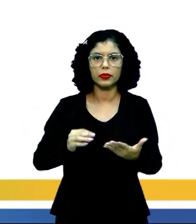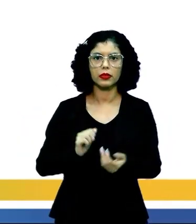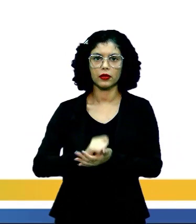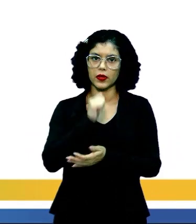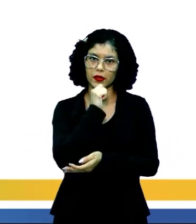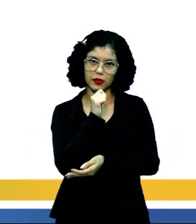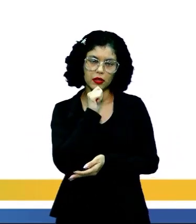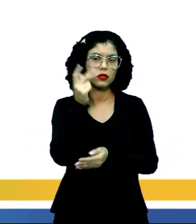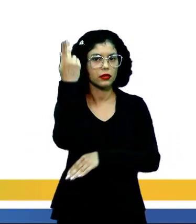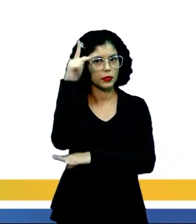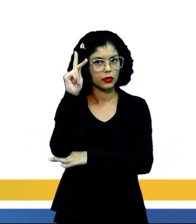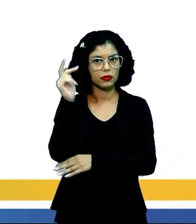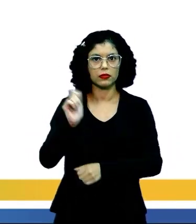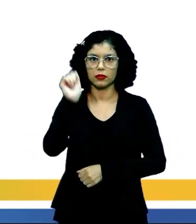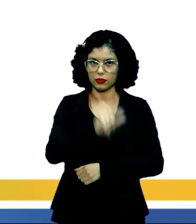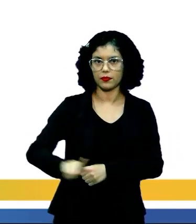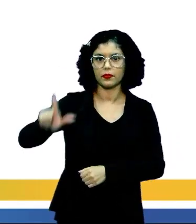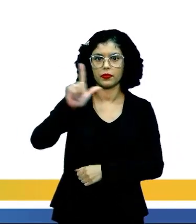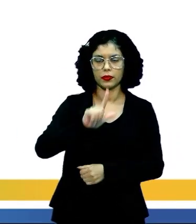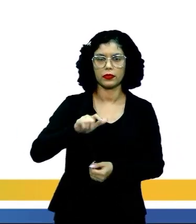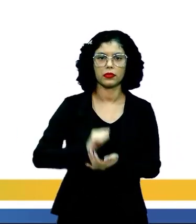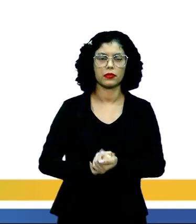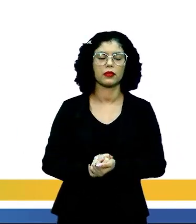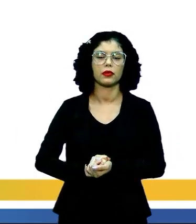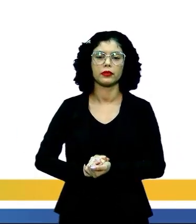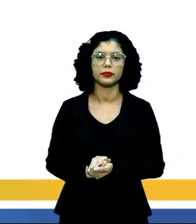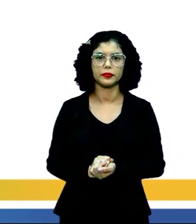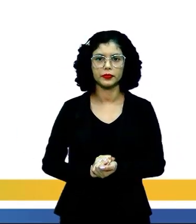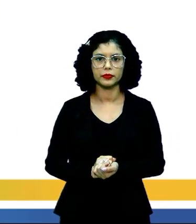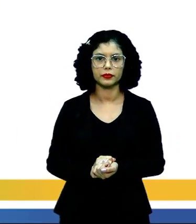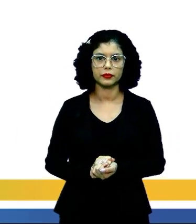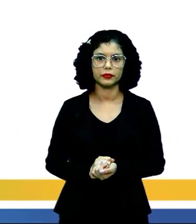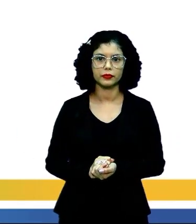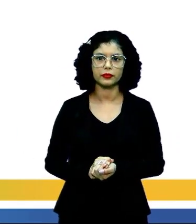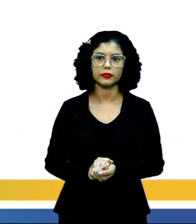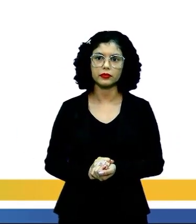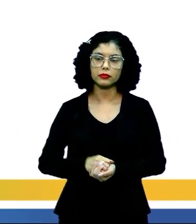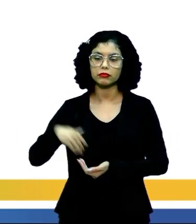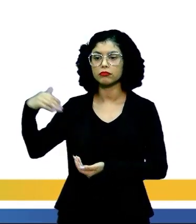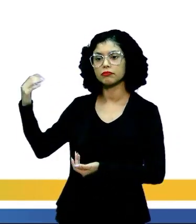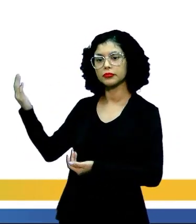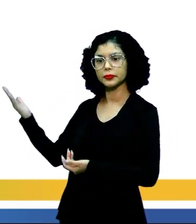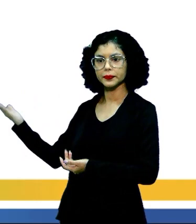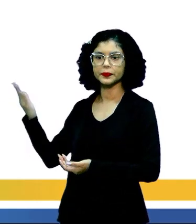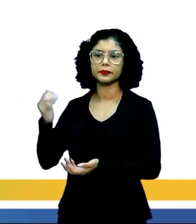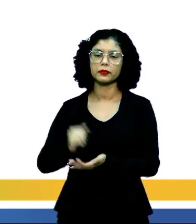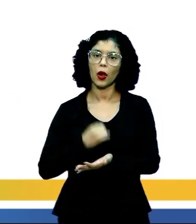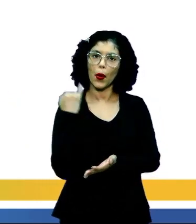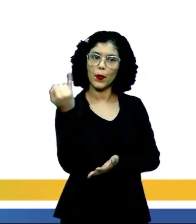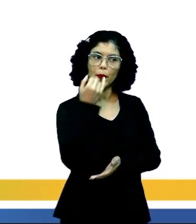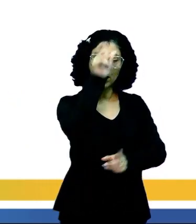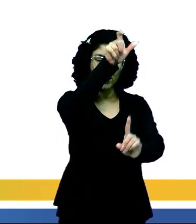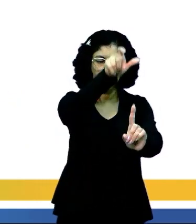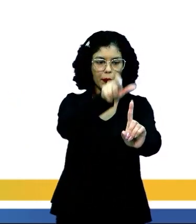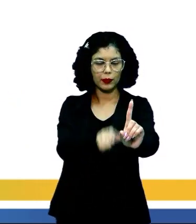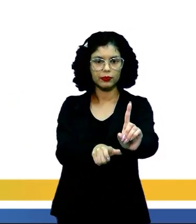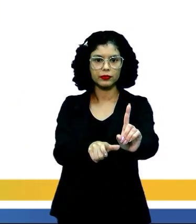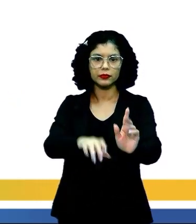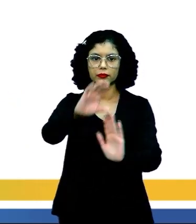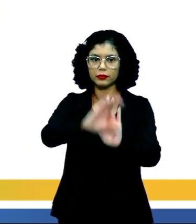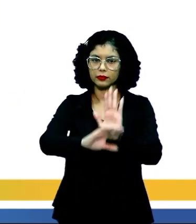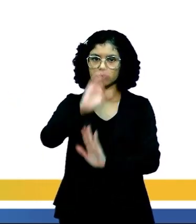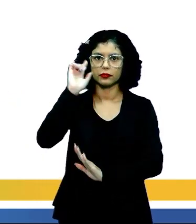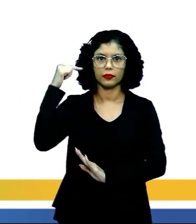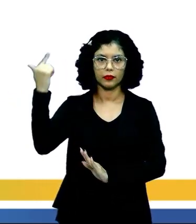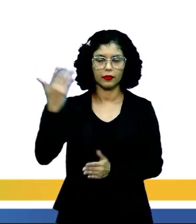desses períodos literários, uma herança desses períodos literários. Vamos lá? Eu tenho aí os principais autores, conteúdo da